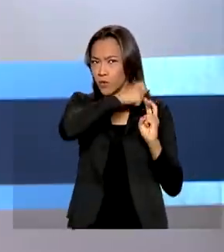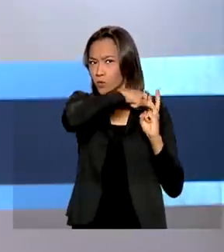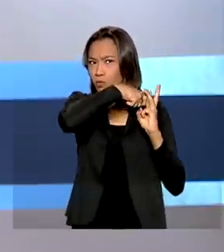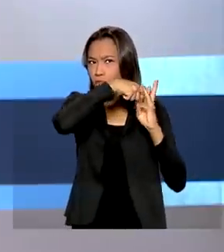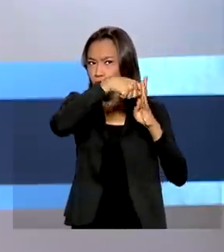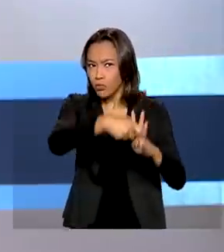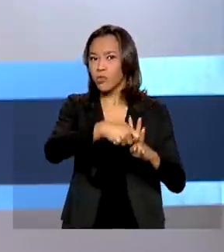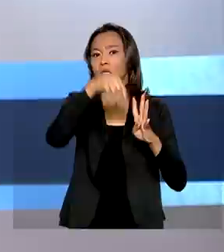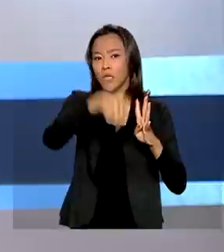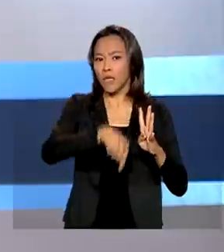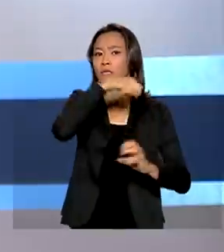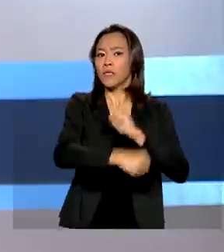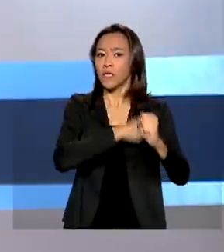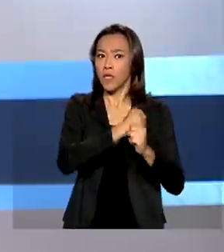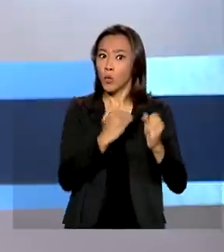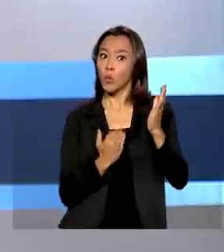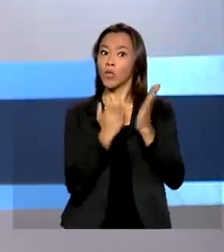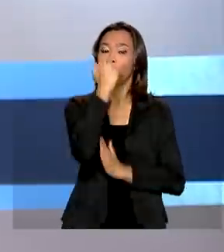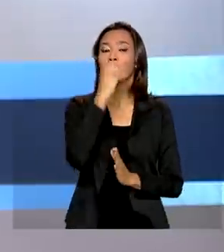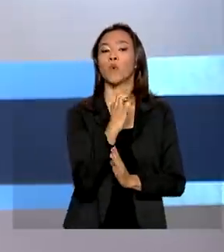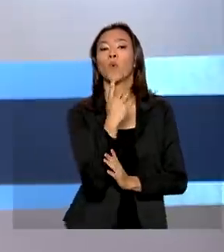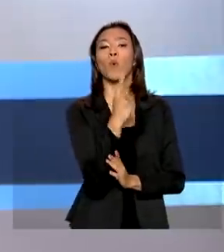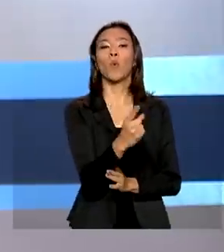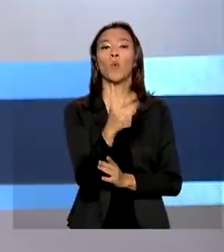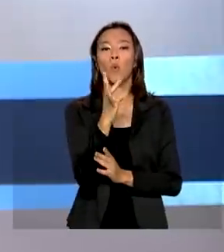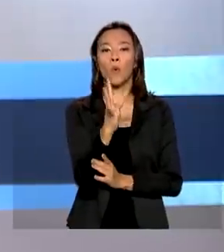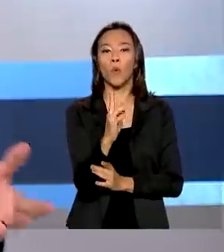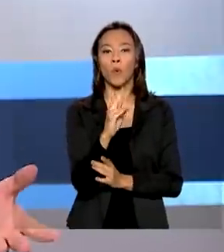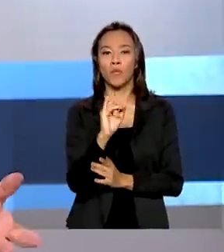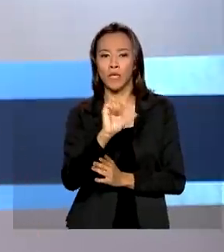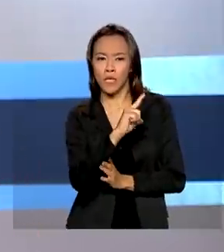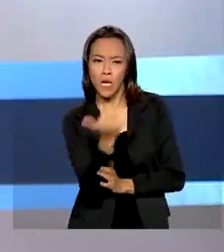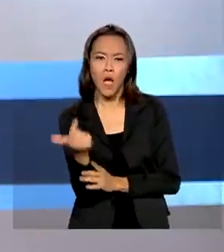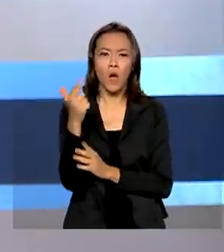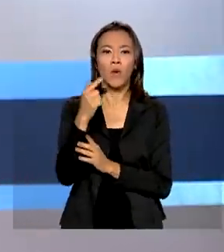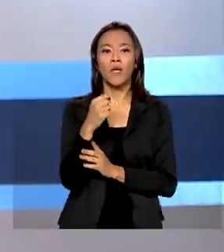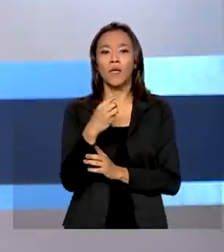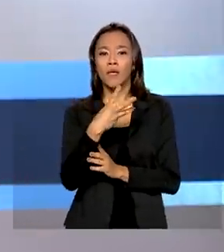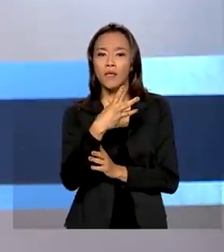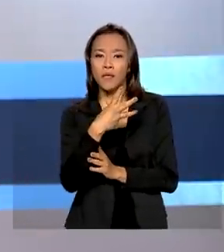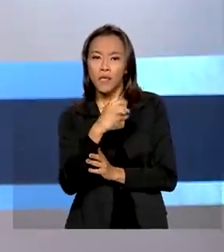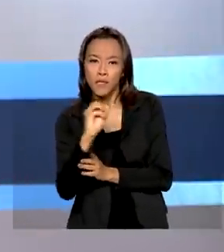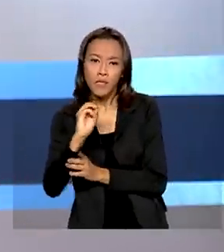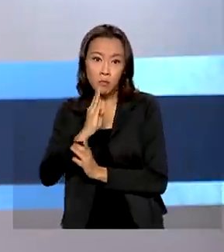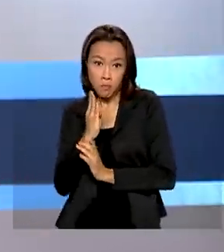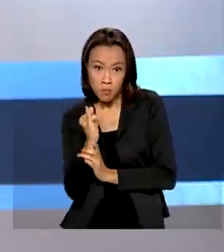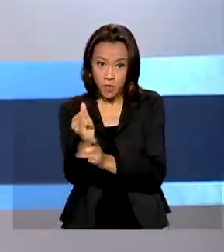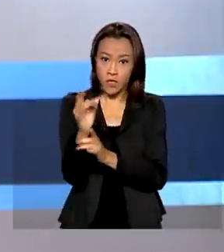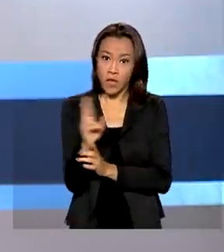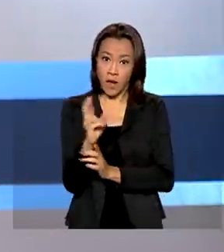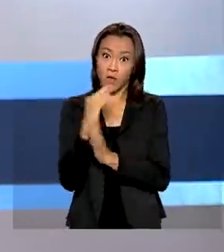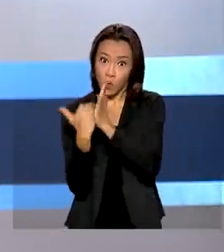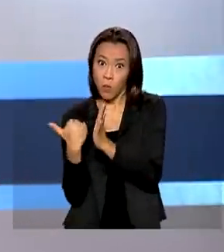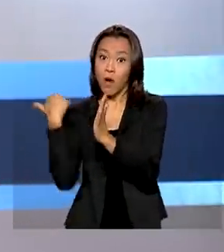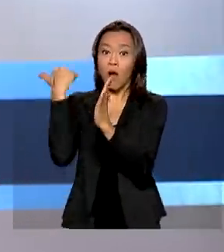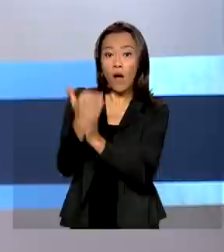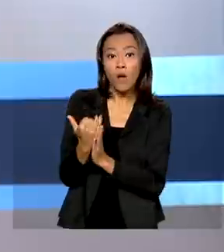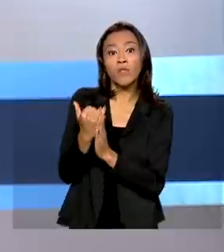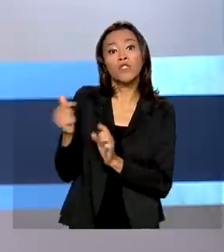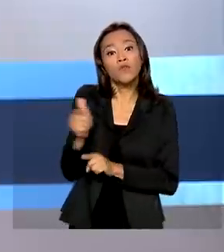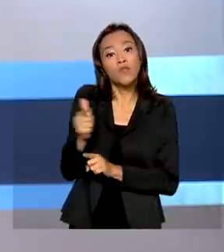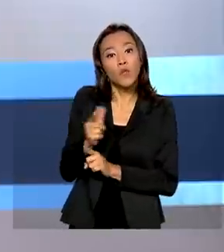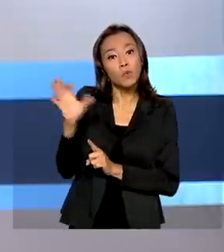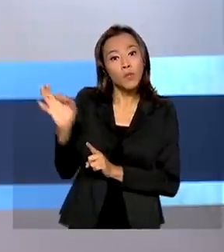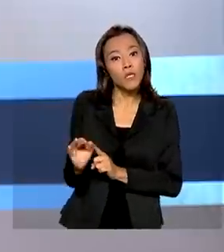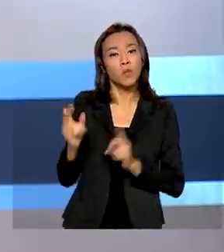arrecadado ultrapassou 1 trilhão e 300 bilhões de reais, uma alta de cerca de 22% em relação ao mesmo período de